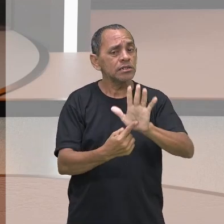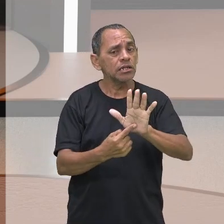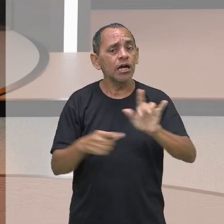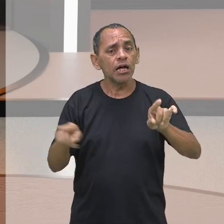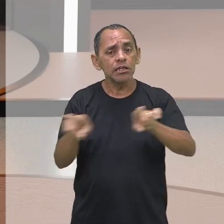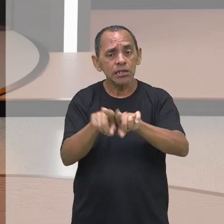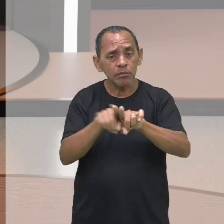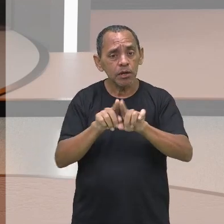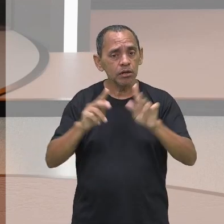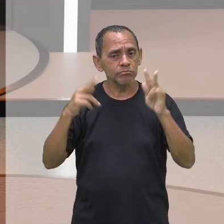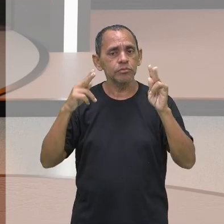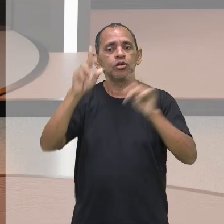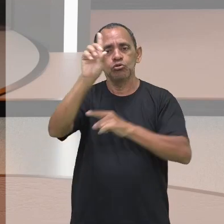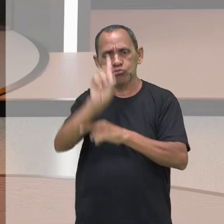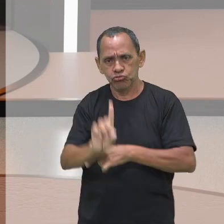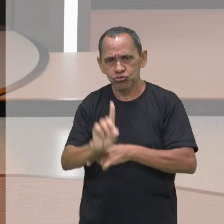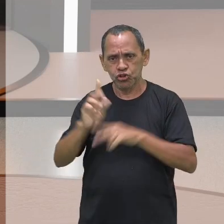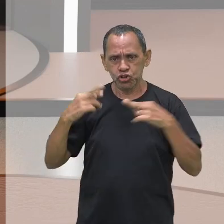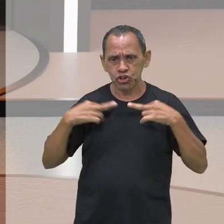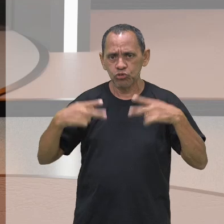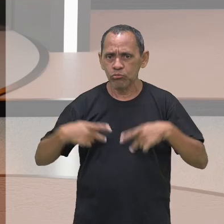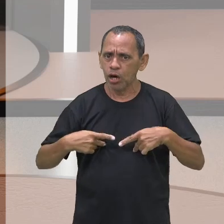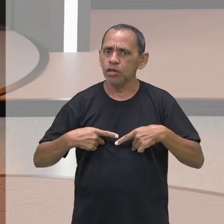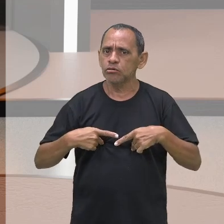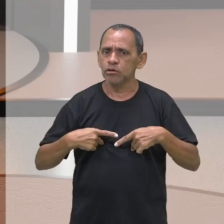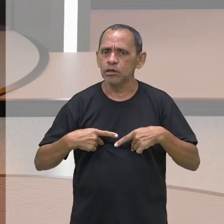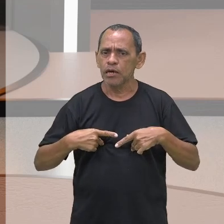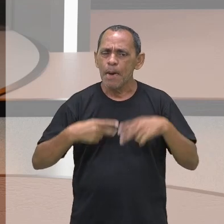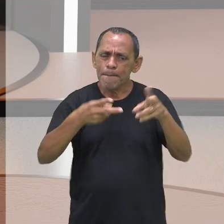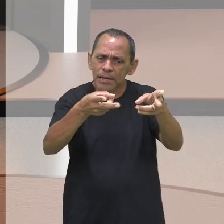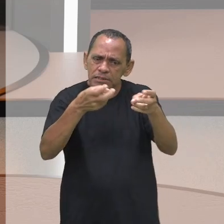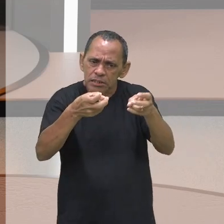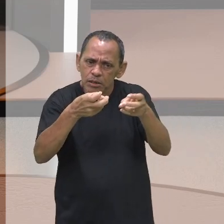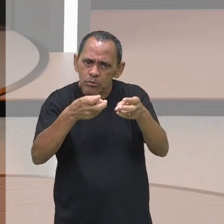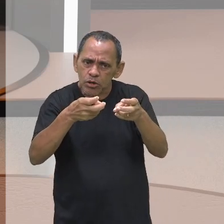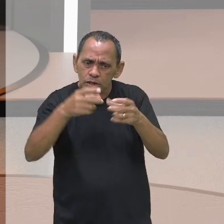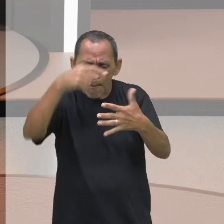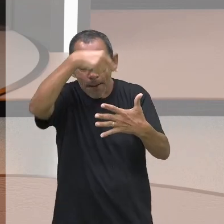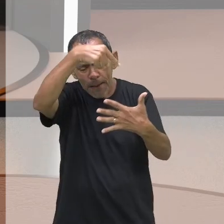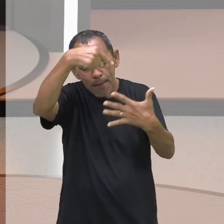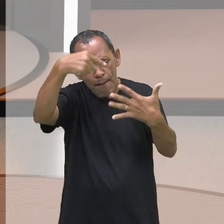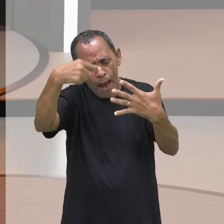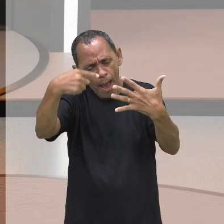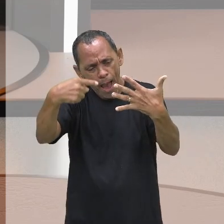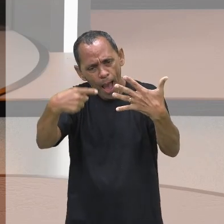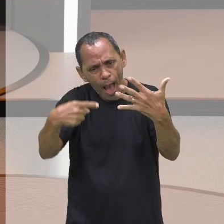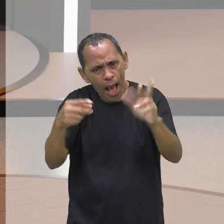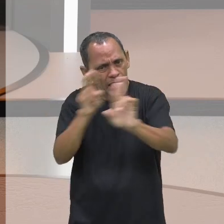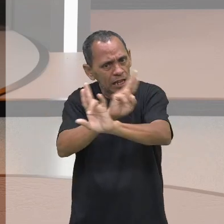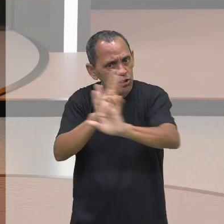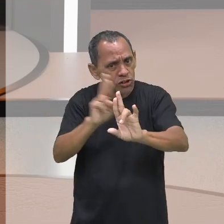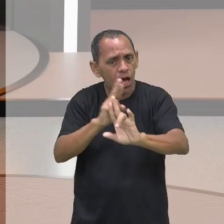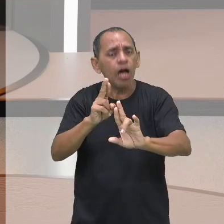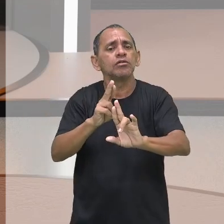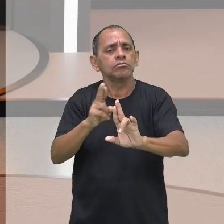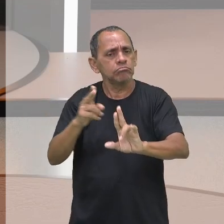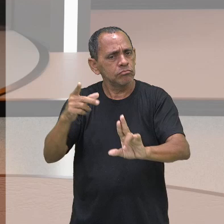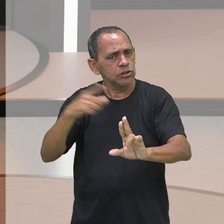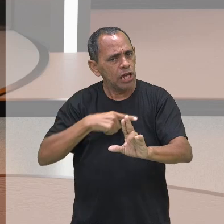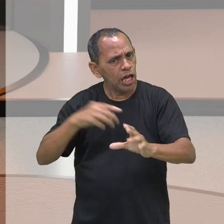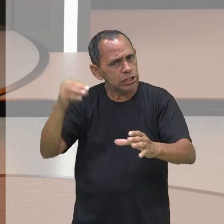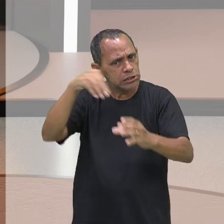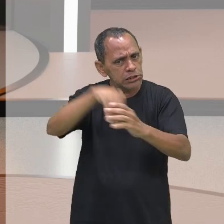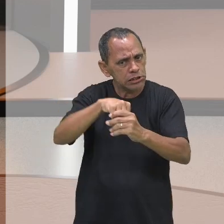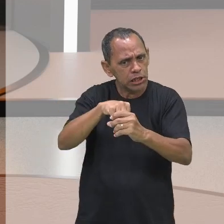nos direitos humanos. Vejam que todos esses itens relacionados estão presentes na